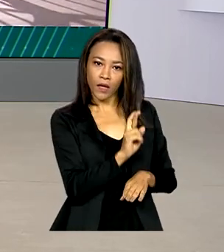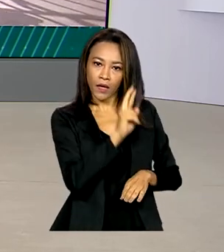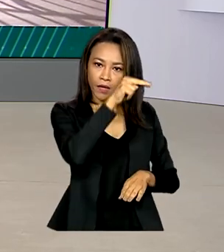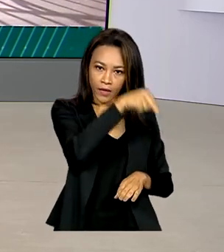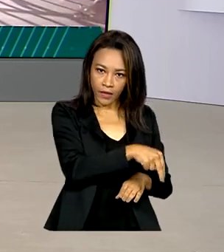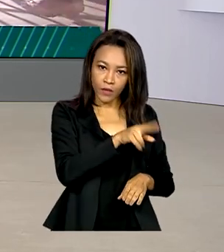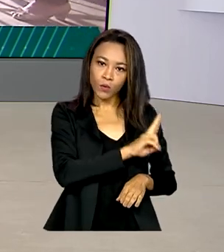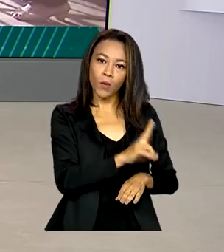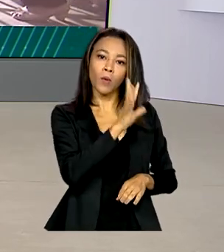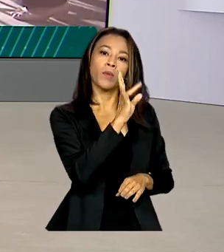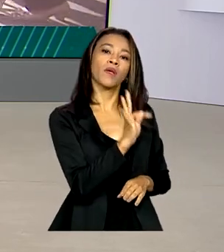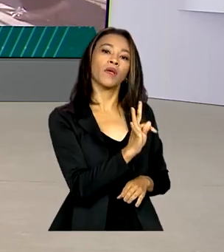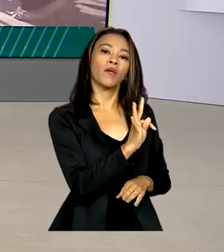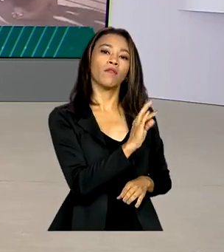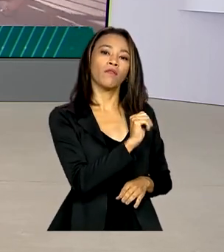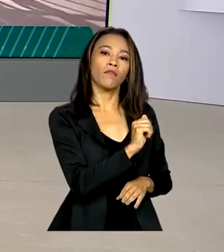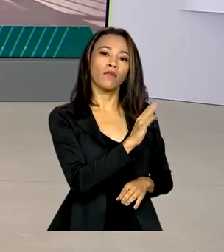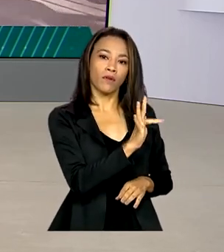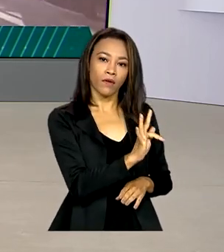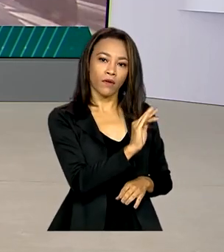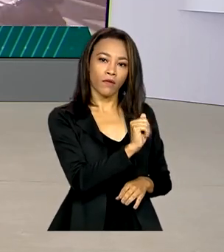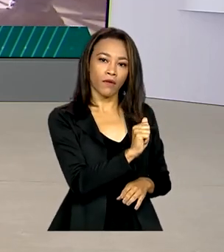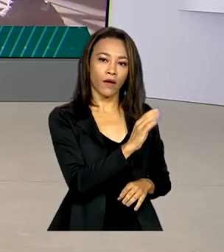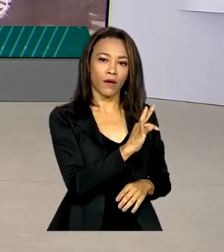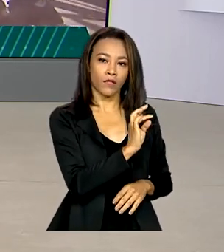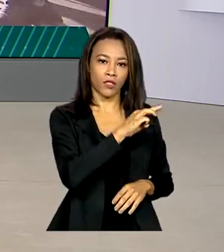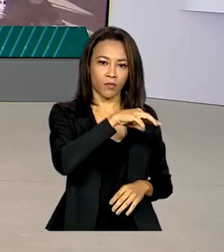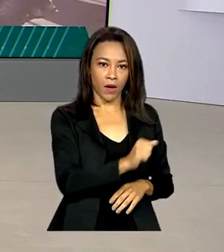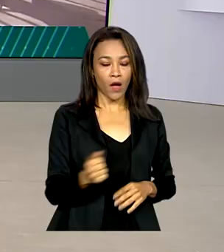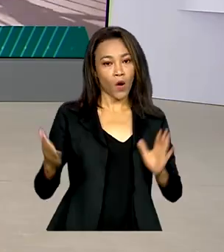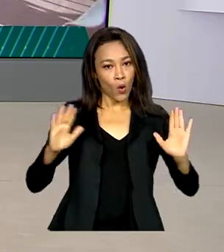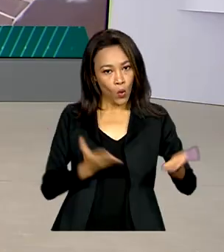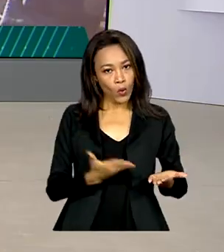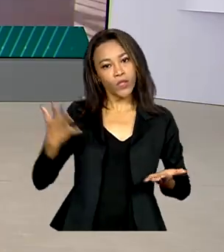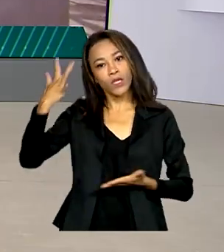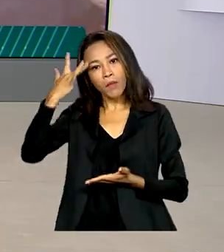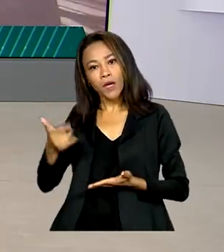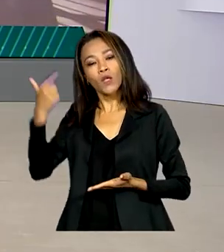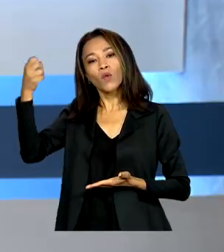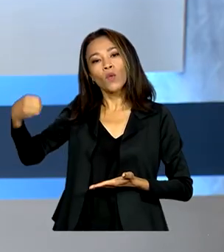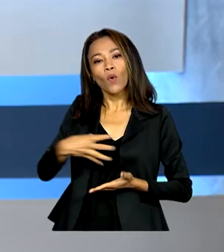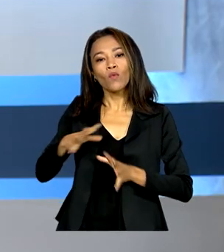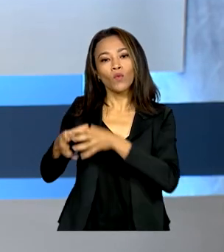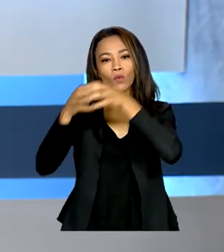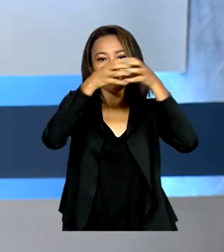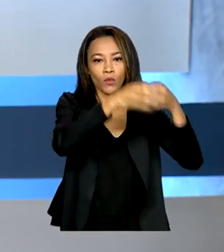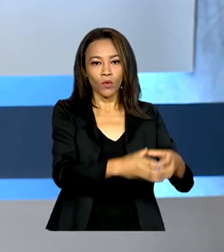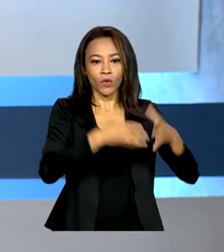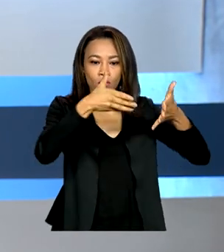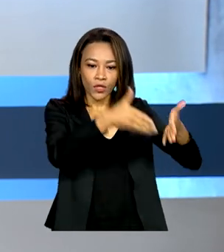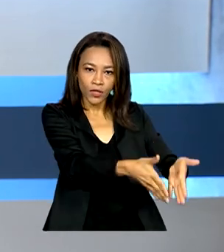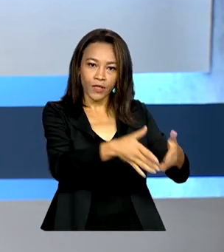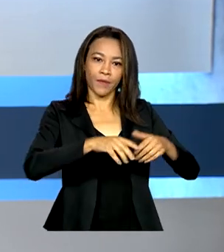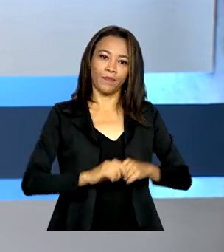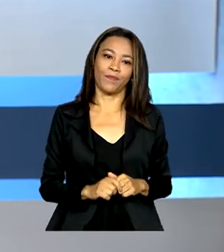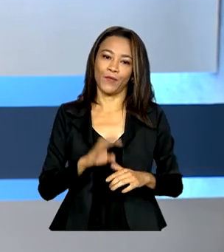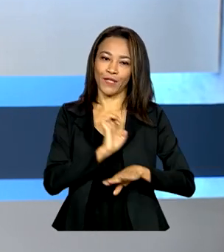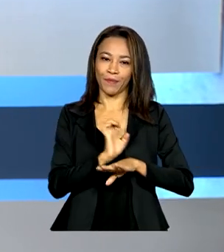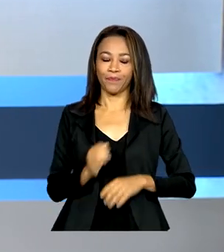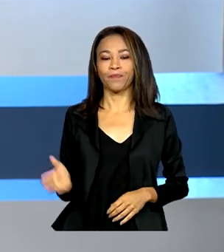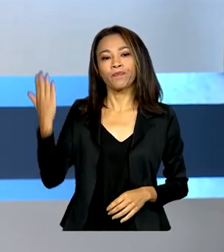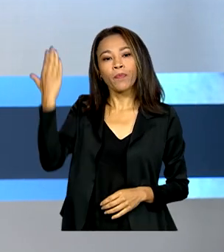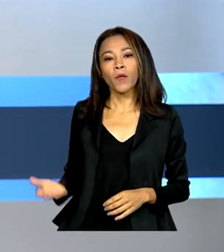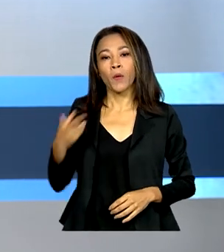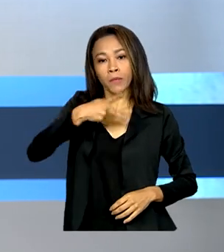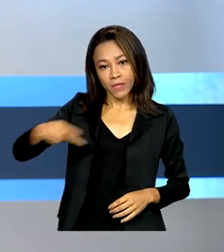Bezerra. Hoje e amanhã, novas equipes federais chegarão ao Estado. O presidente Lula